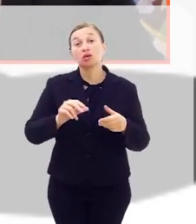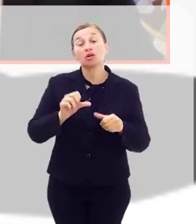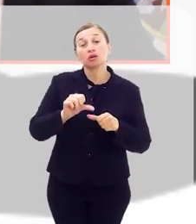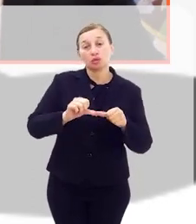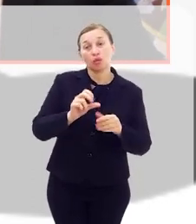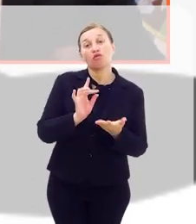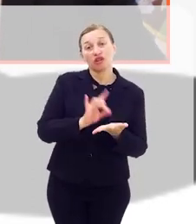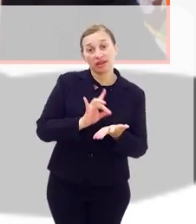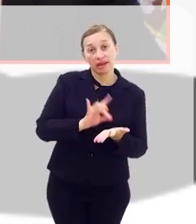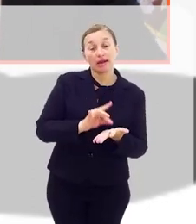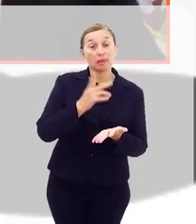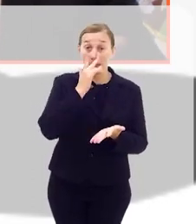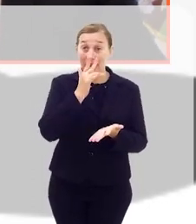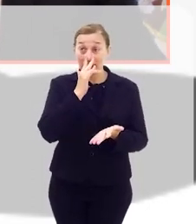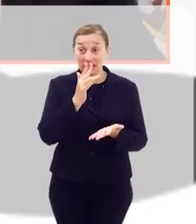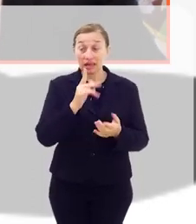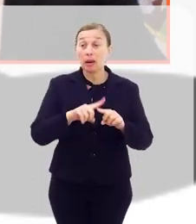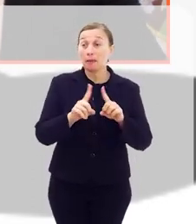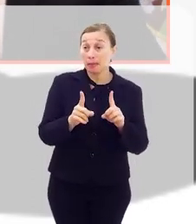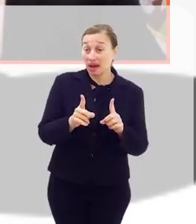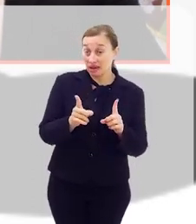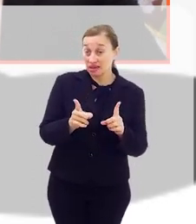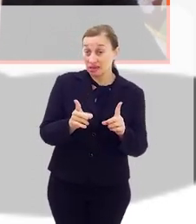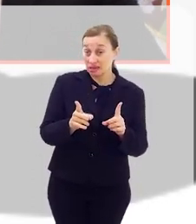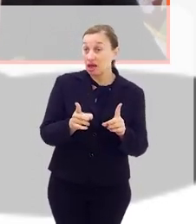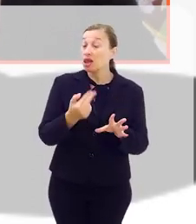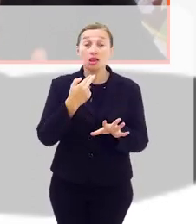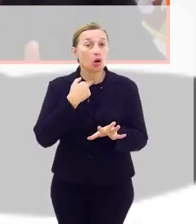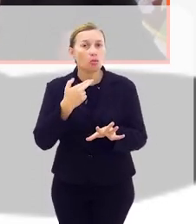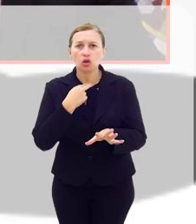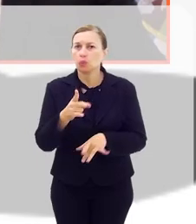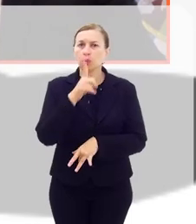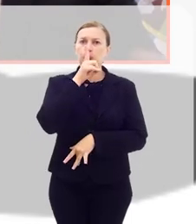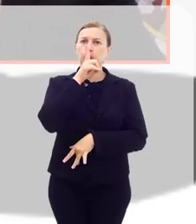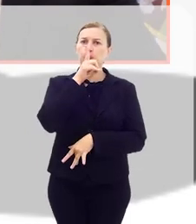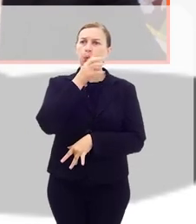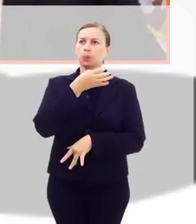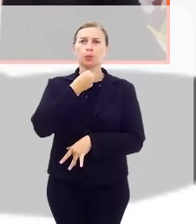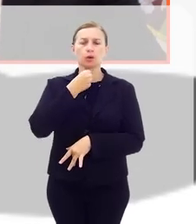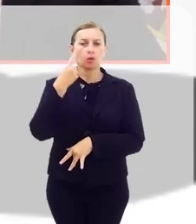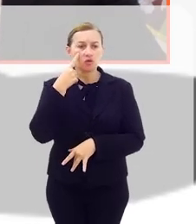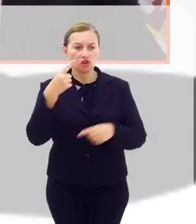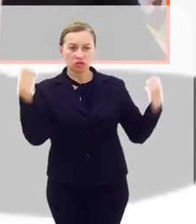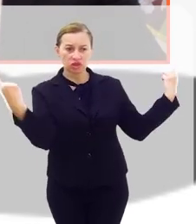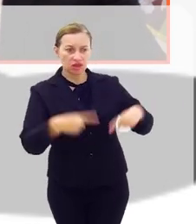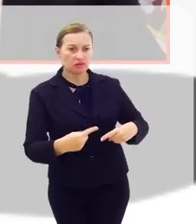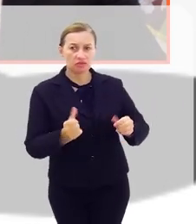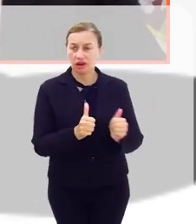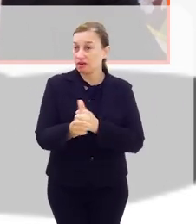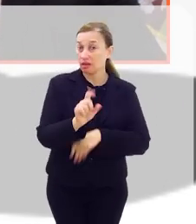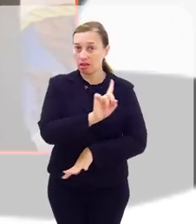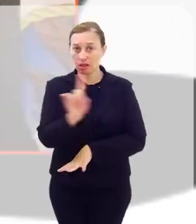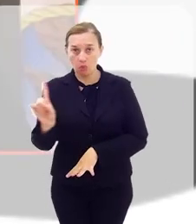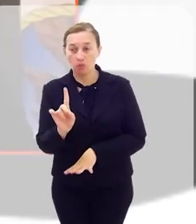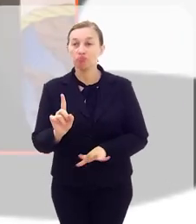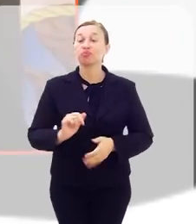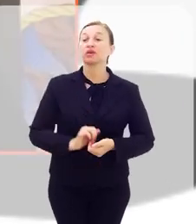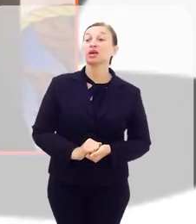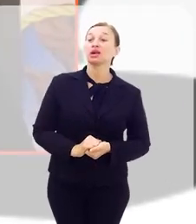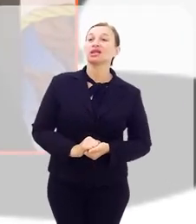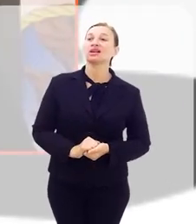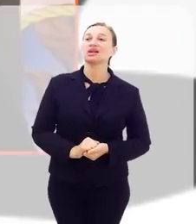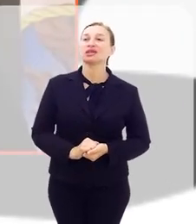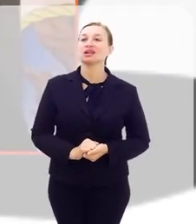tornar verdade. E na falta da verdade, prevalece a mentira. Então, não podemos calar diante dos desafios que temos pela frente. E